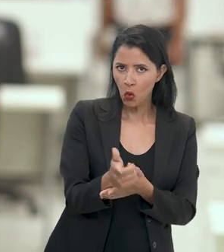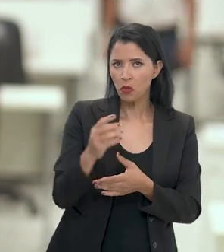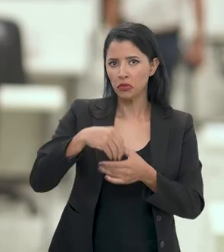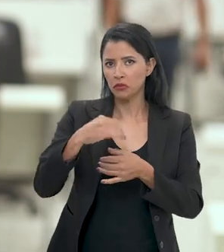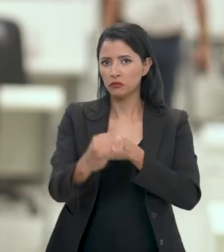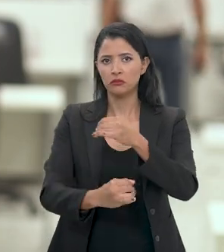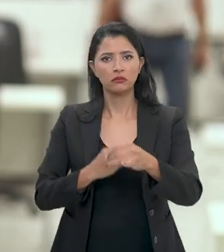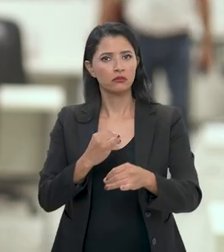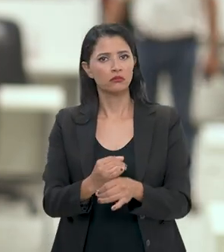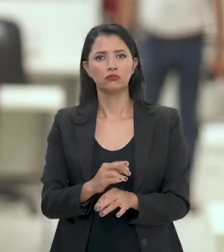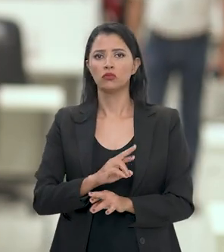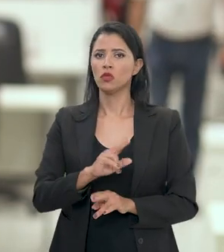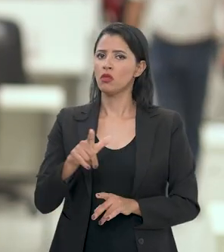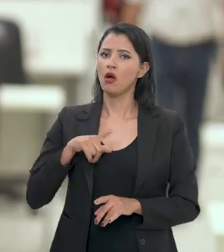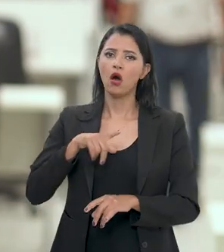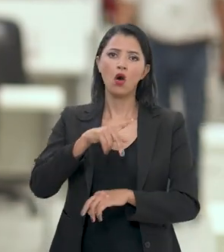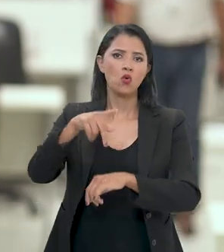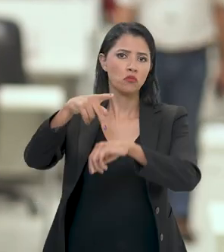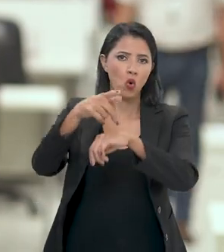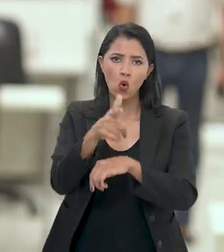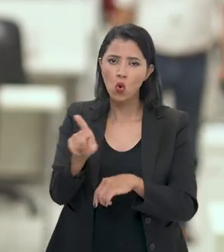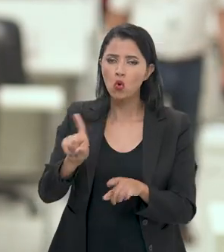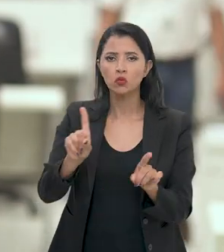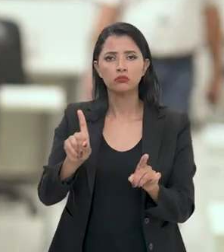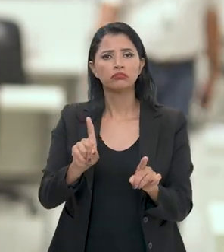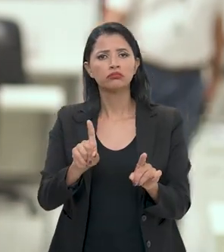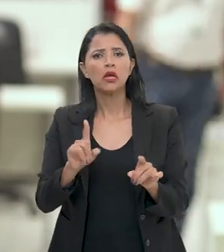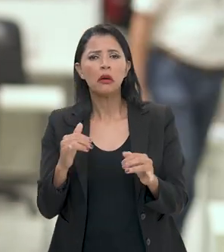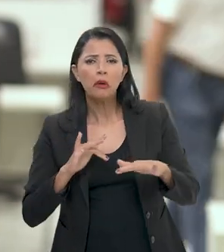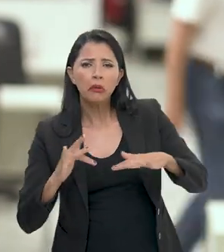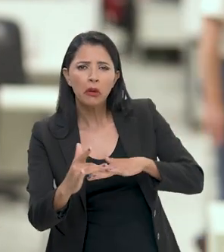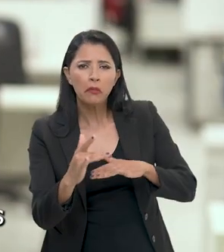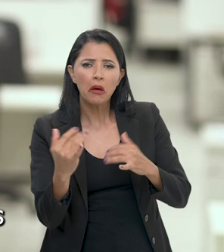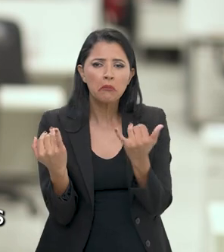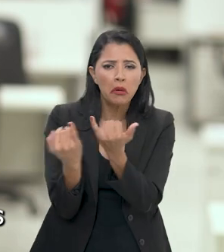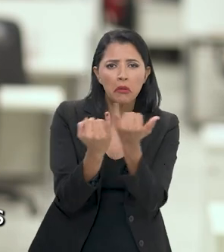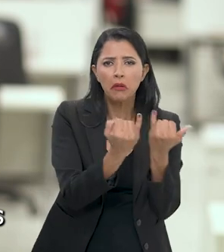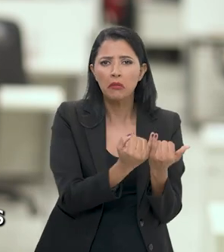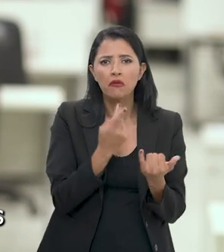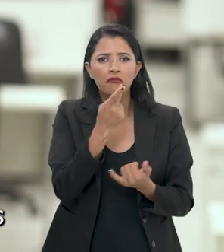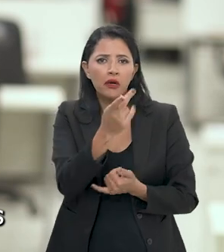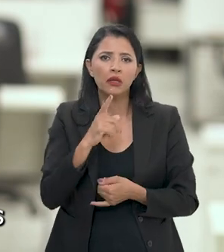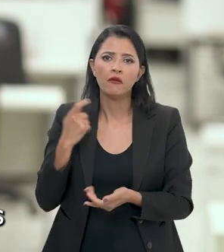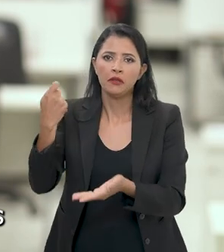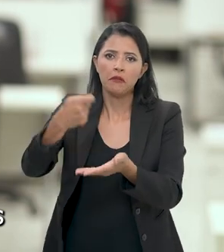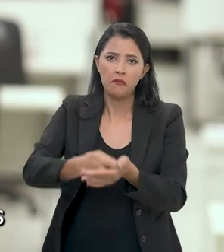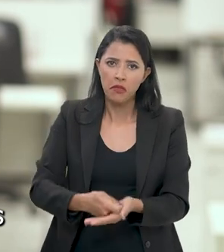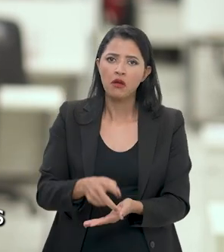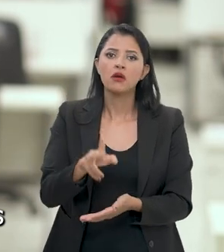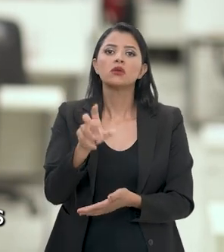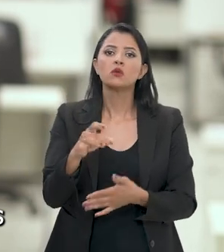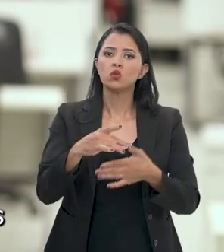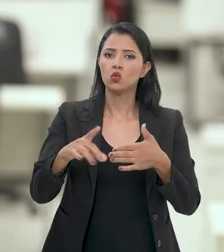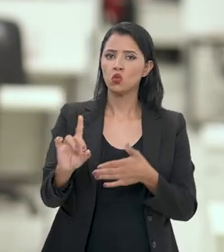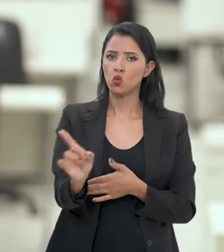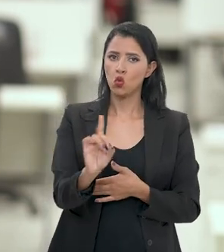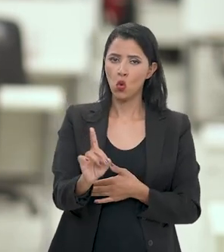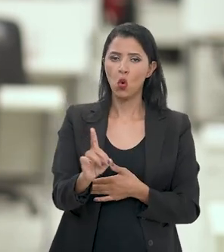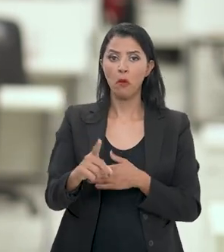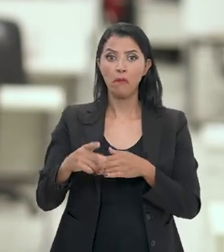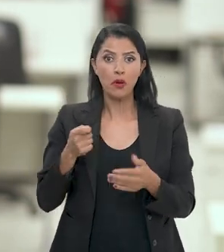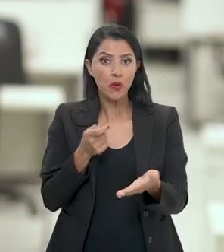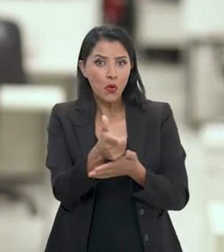compras feitas pela internet no exterior. Circulam em redes sociais boatos mencionando o fim de isanção de 50 dólares